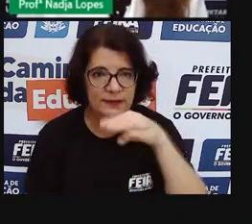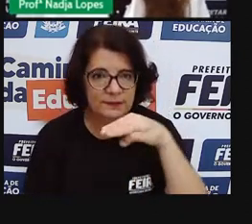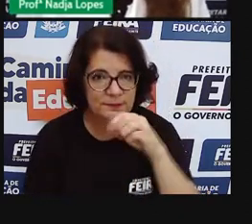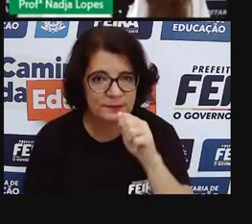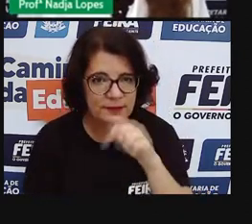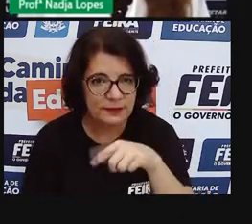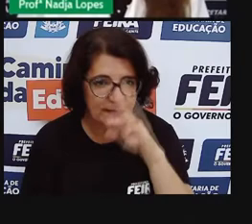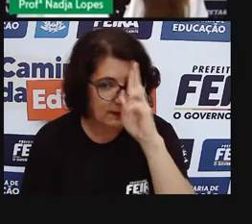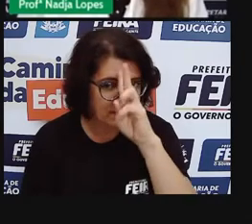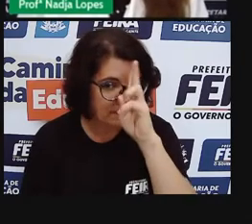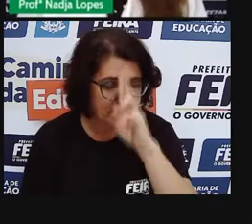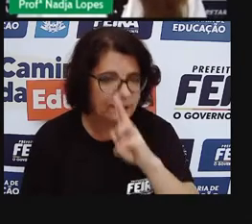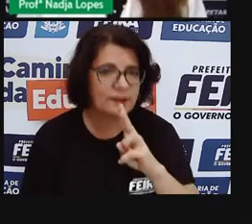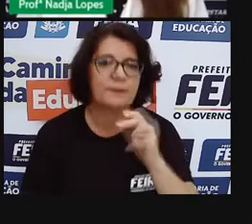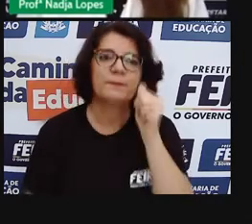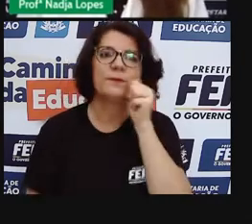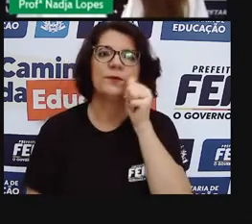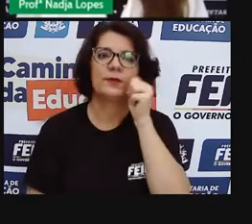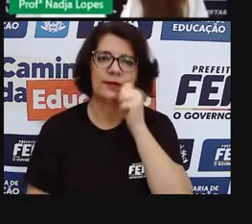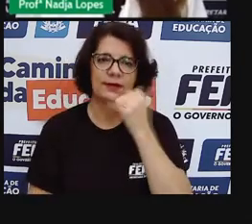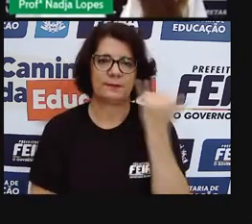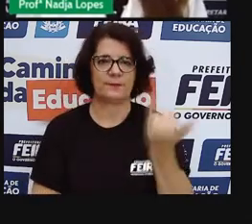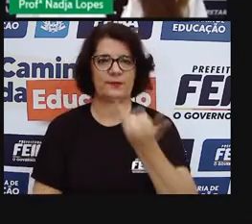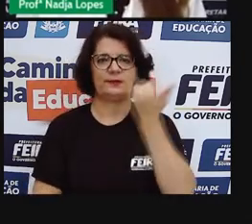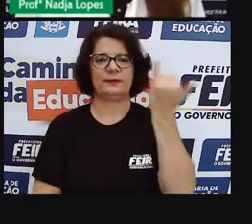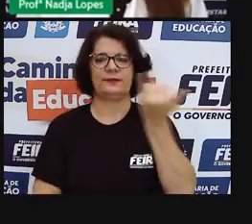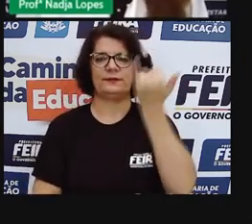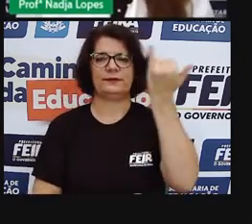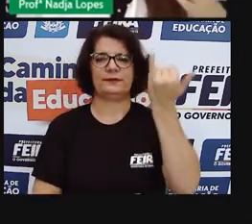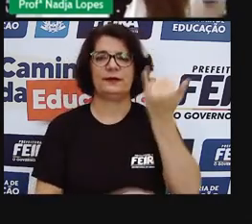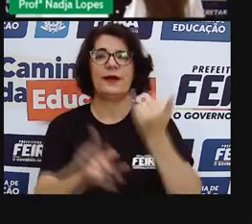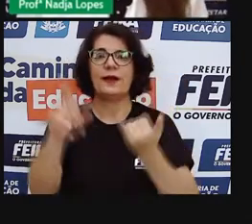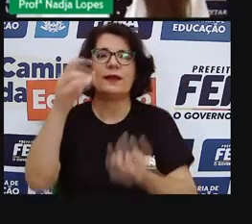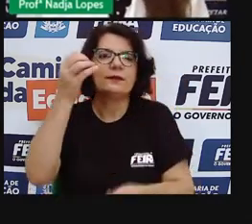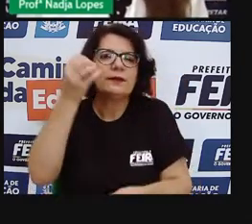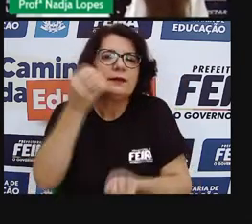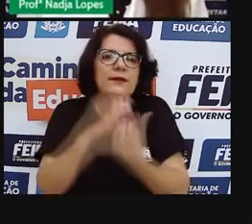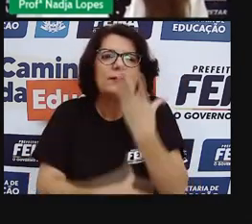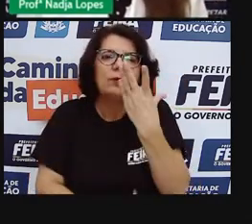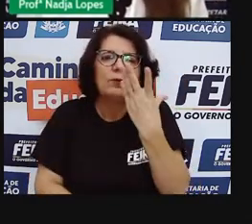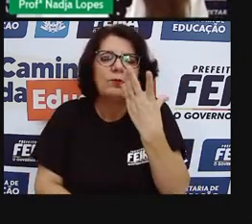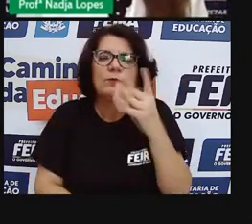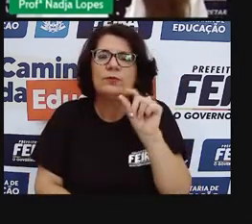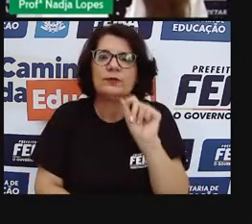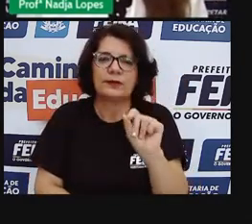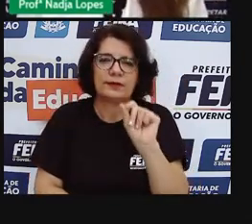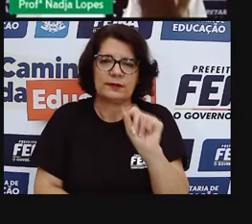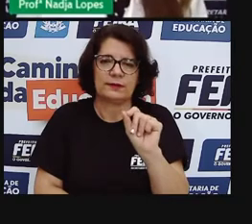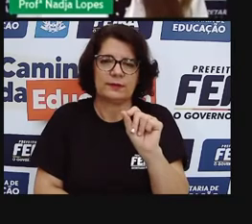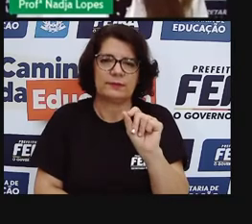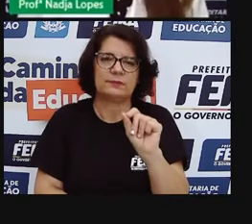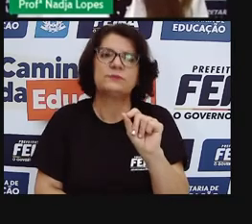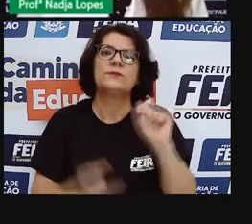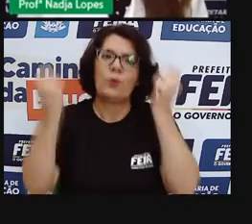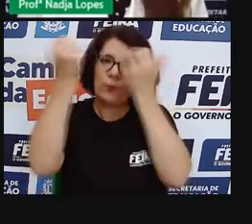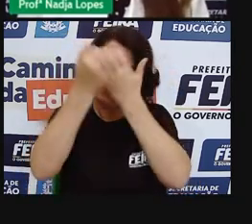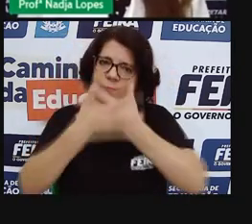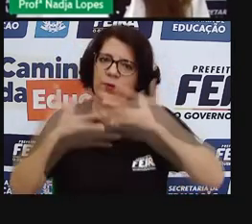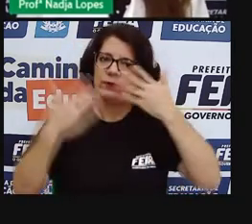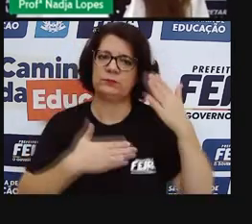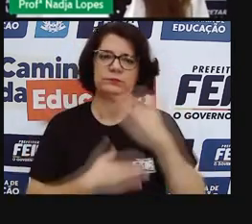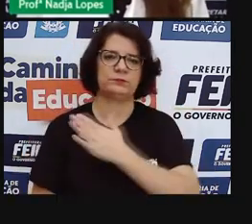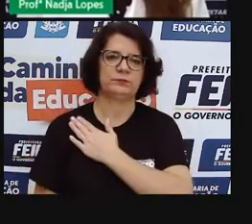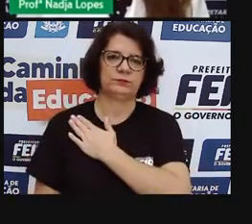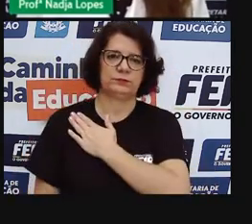ela, sobre a importância dela e que ela é a criadora do nosso hino, né? Nosso hino